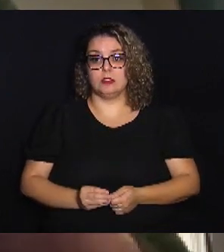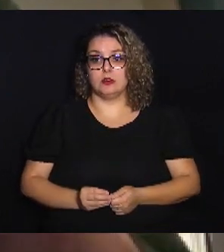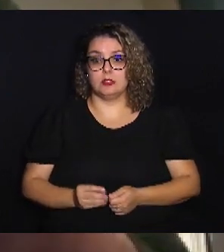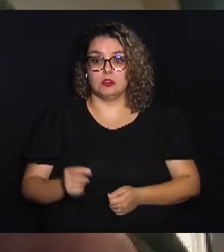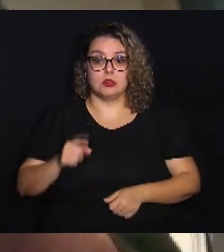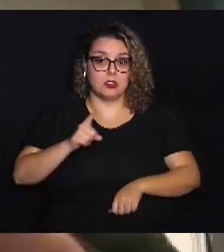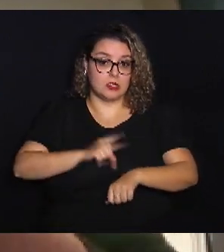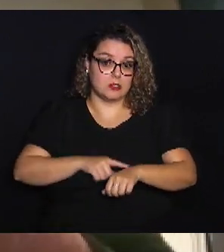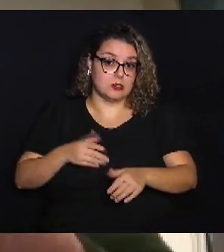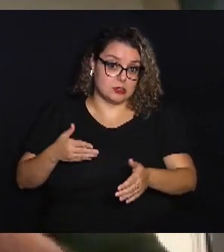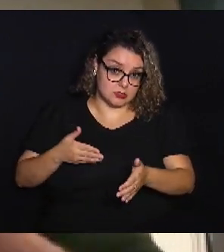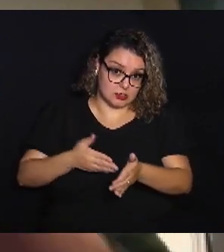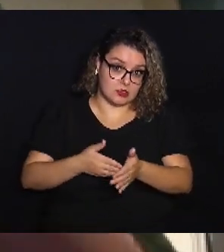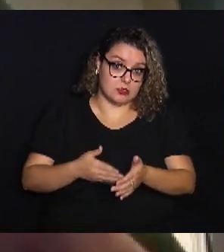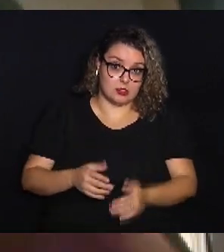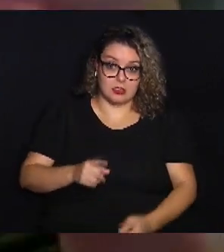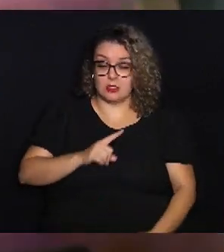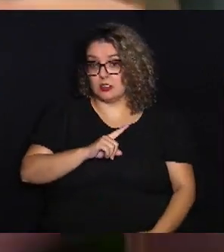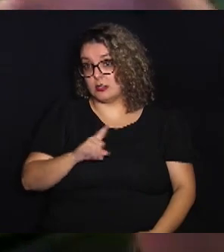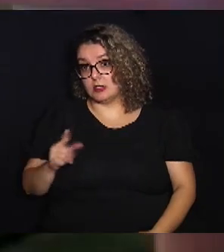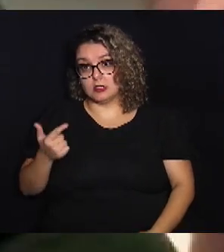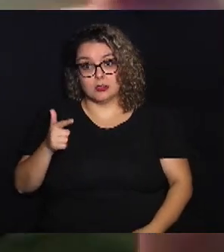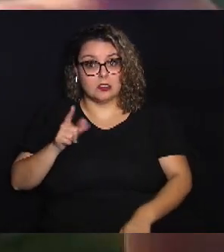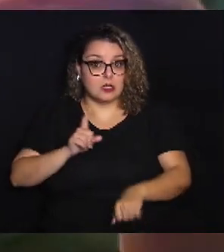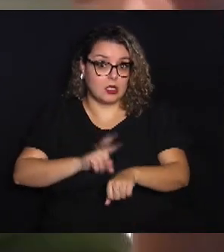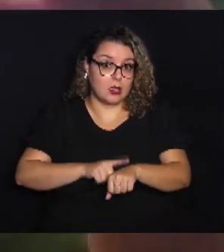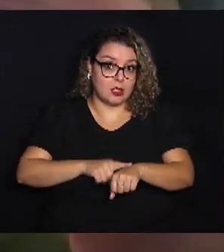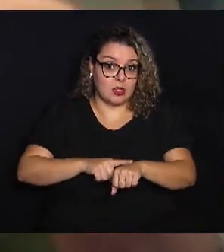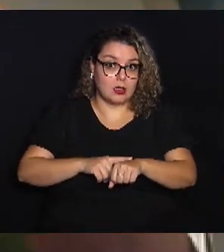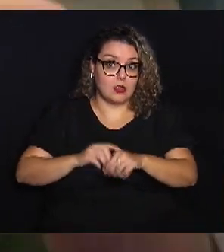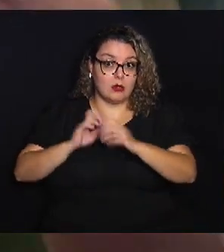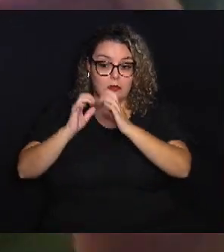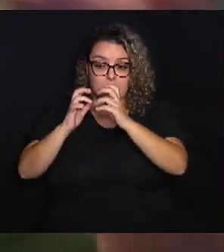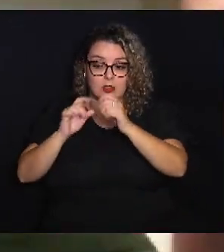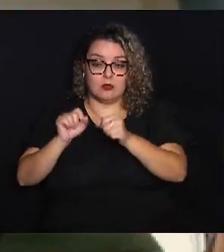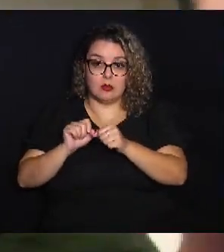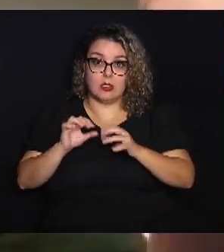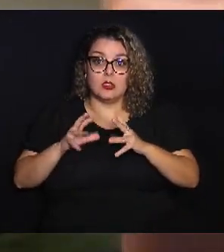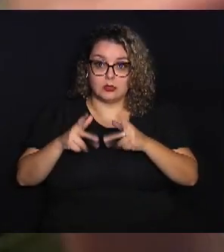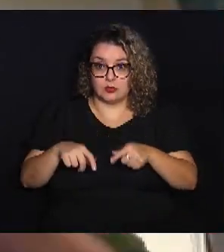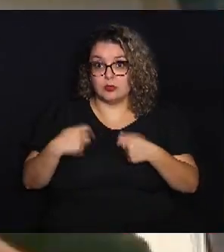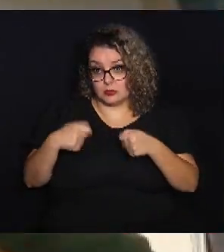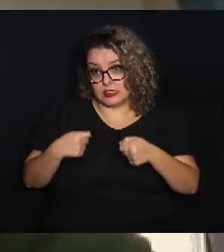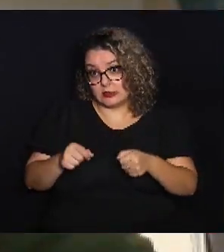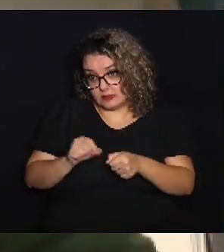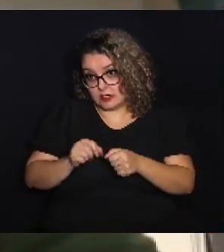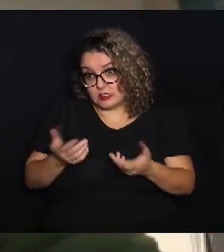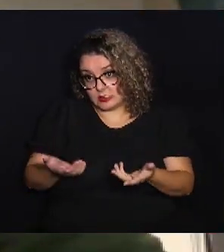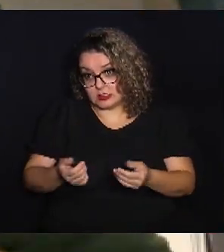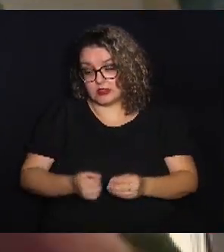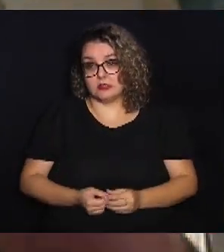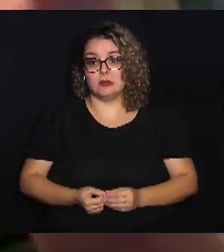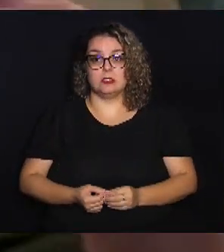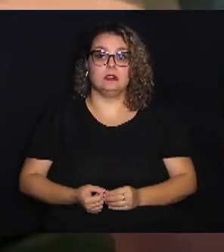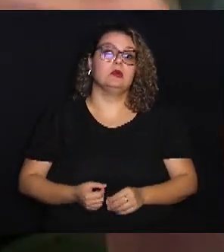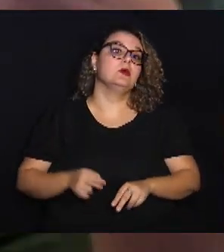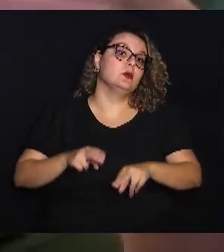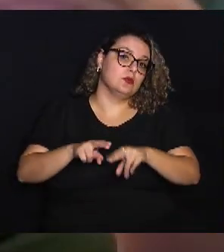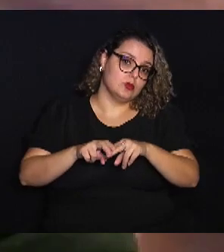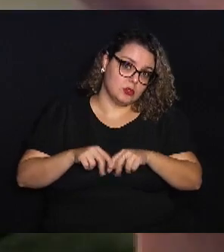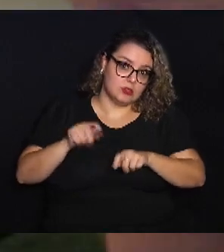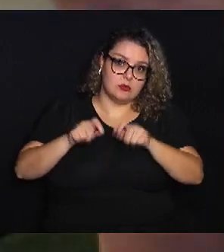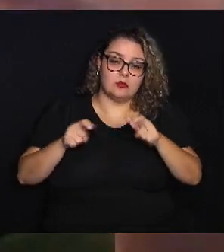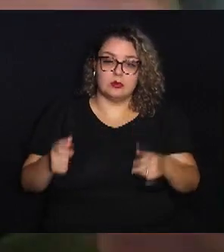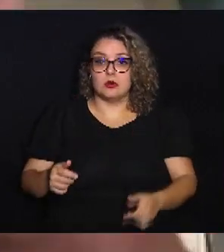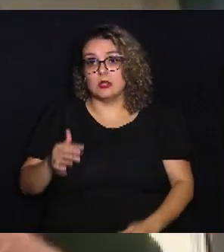esse tempo de vida limitado não dá tempo para o cérebro fazer tudo o que ele precisaria fazer. E é por isso que as